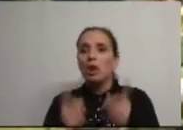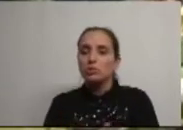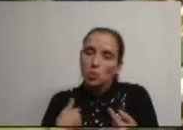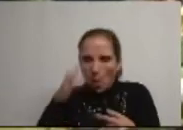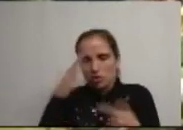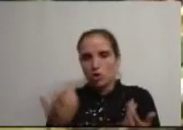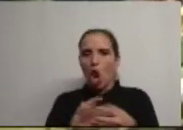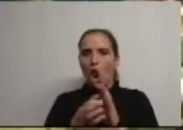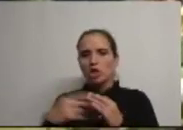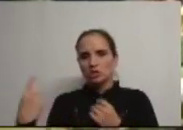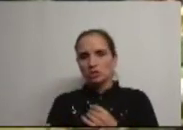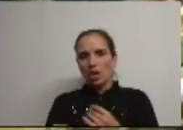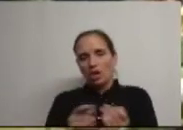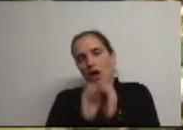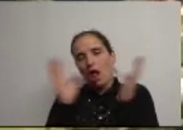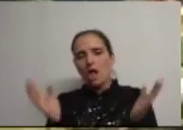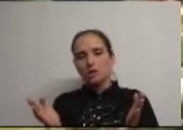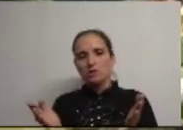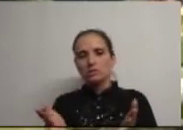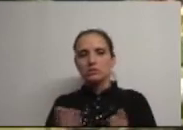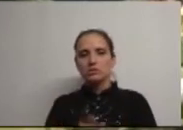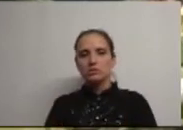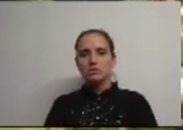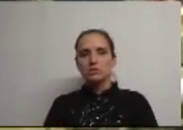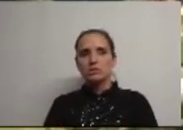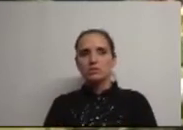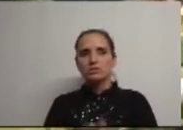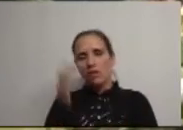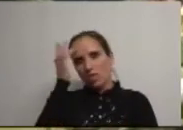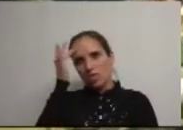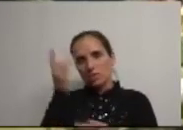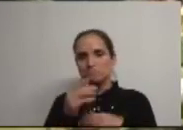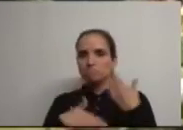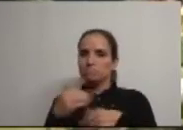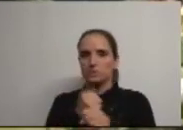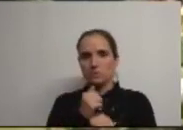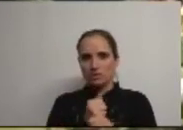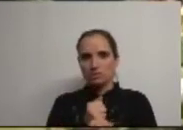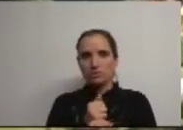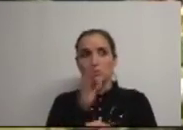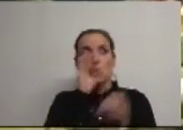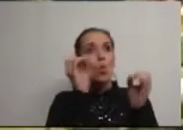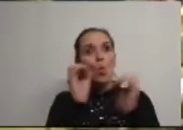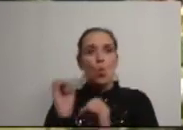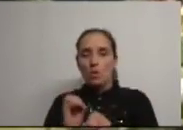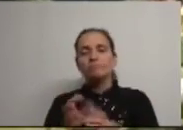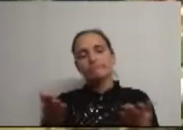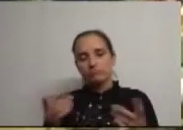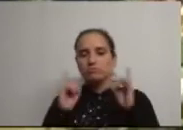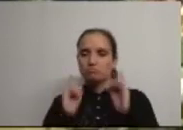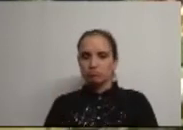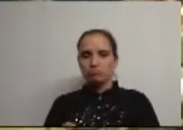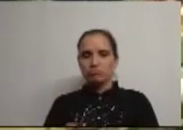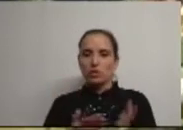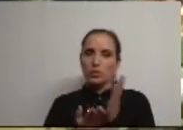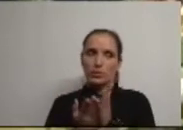faz sentido que seja no início, por razões de operacionalização. Se não há, passaríamos, ou enfim,